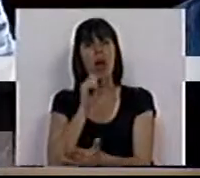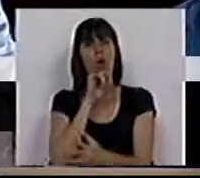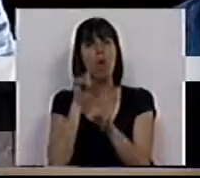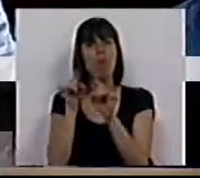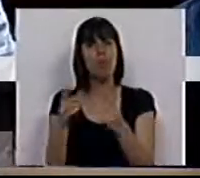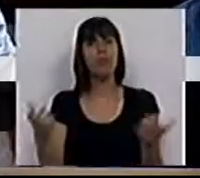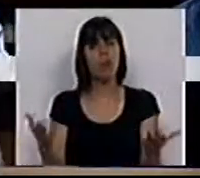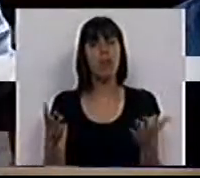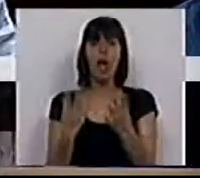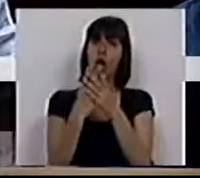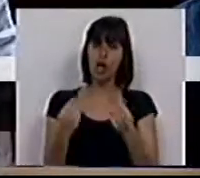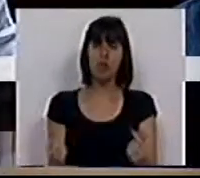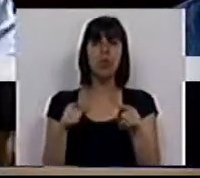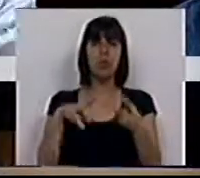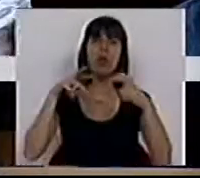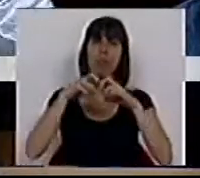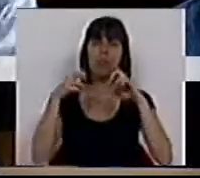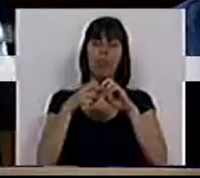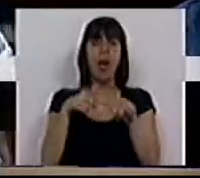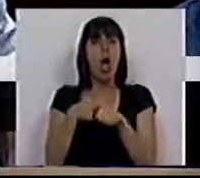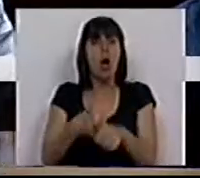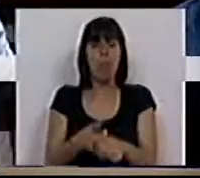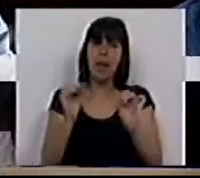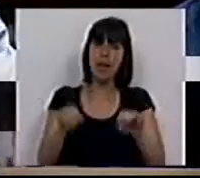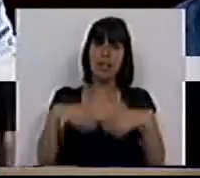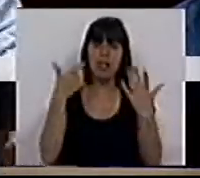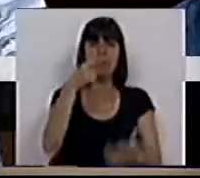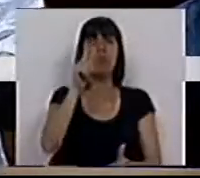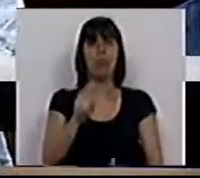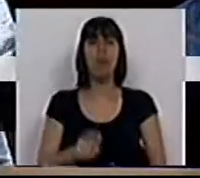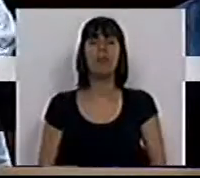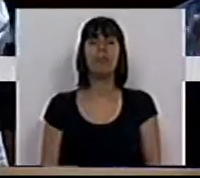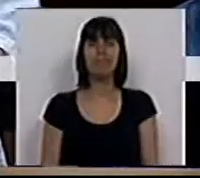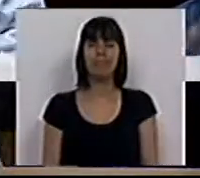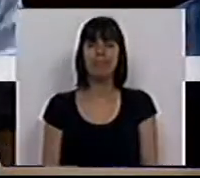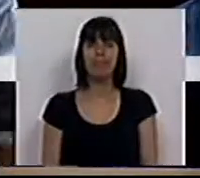à resolução deste problema acompanhando a iniciativa do Bloco de Esquerda.